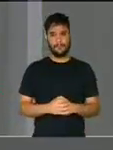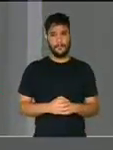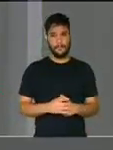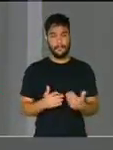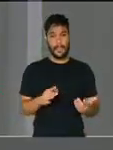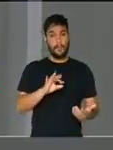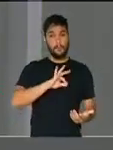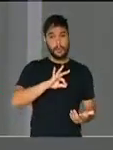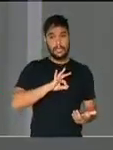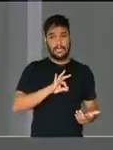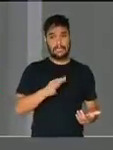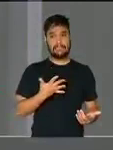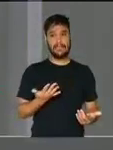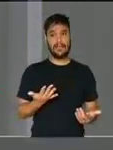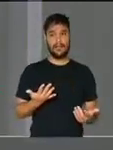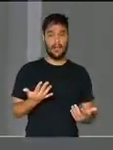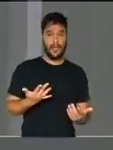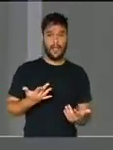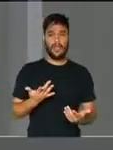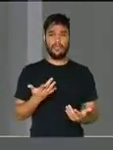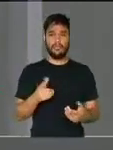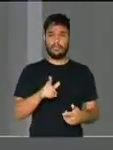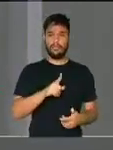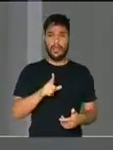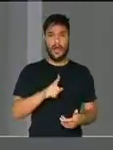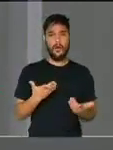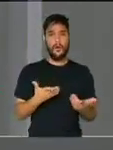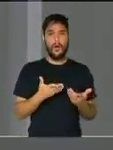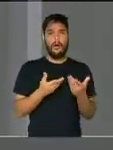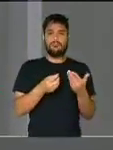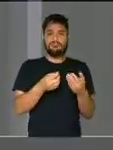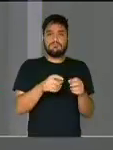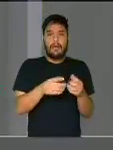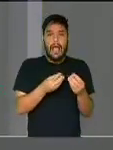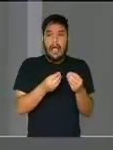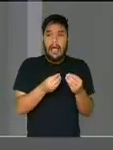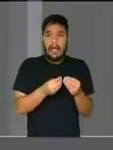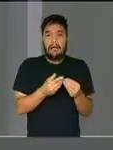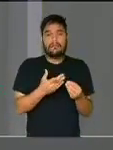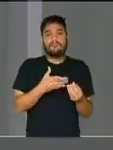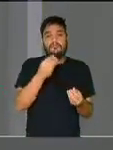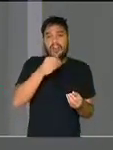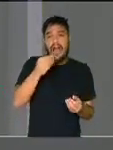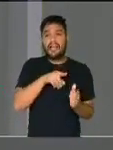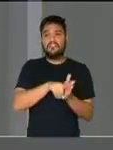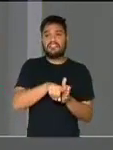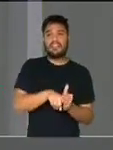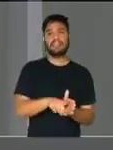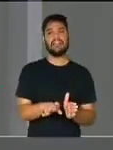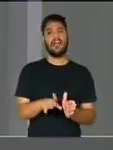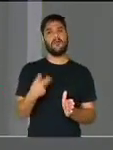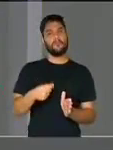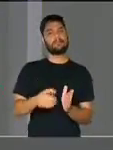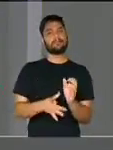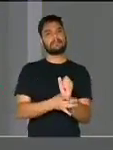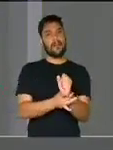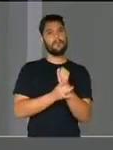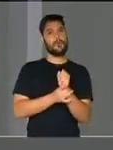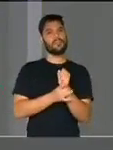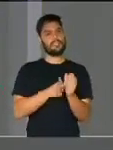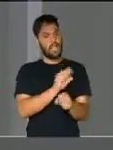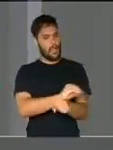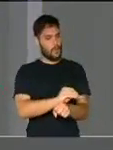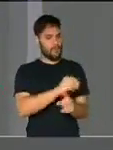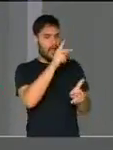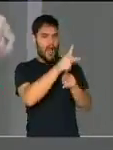desafiadas na sua inteligência, na sua capacidade de investigação e tem que proteger, sim, a